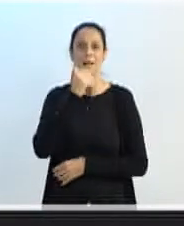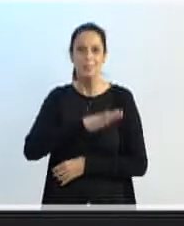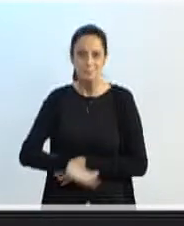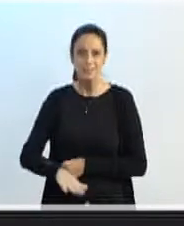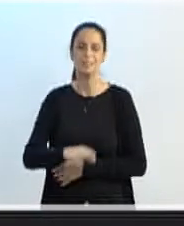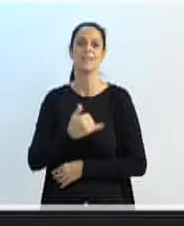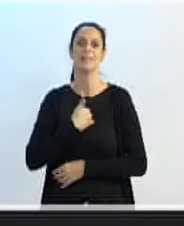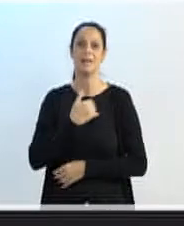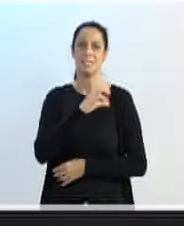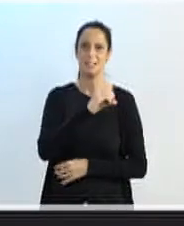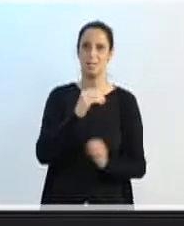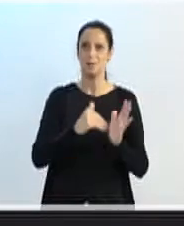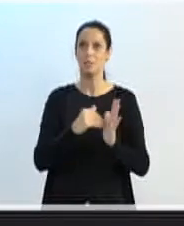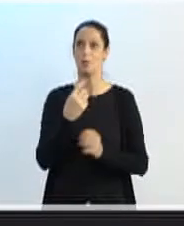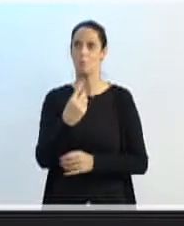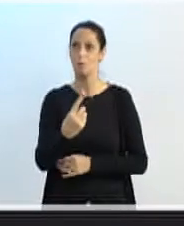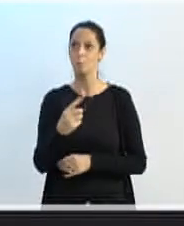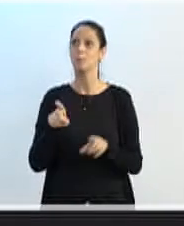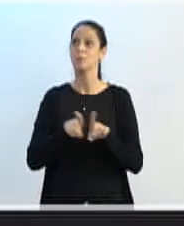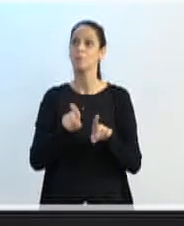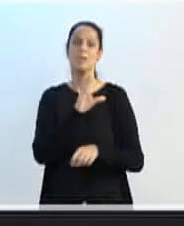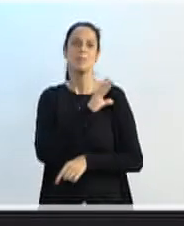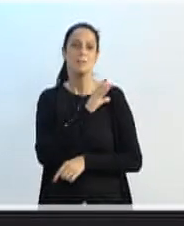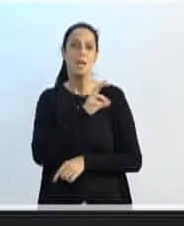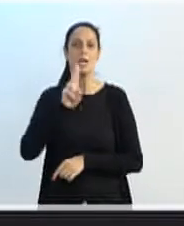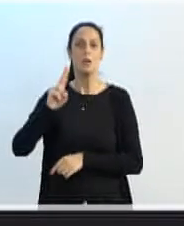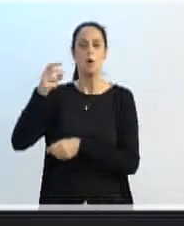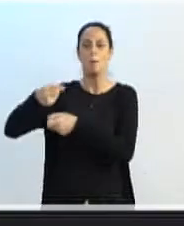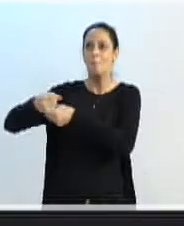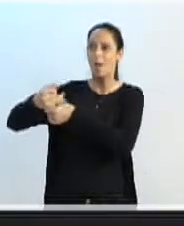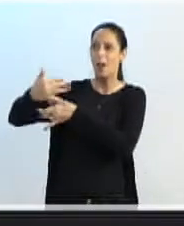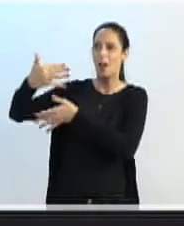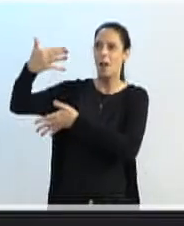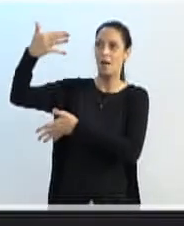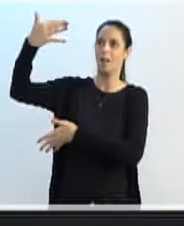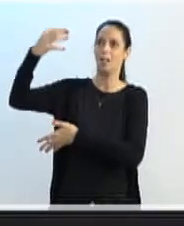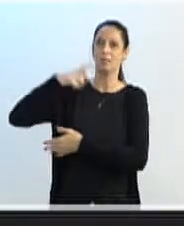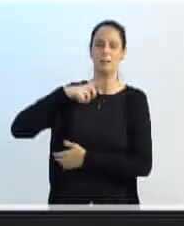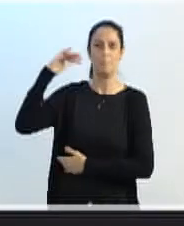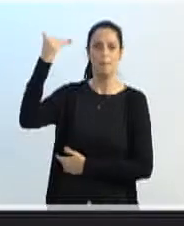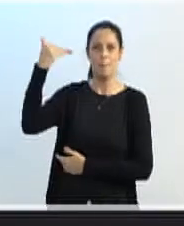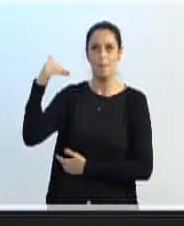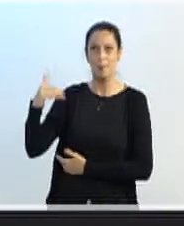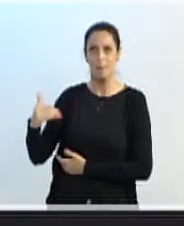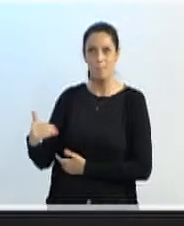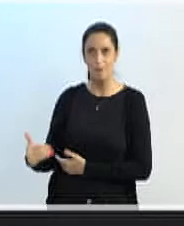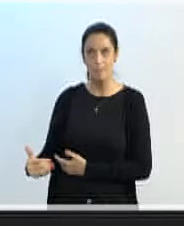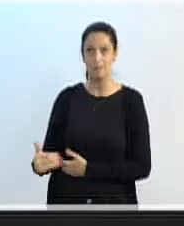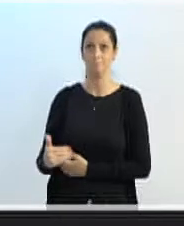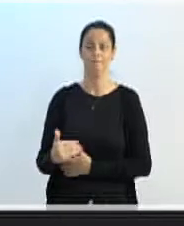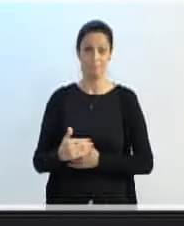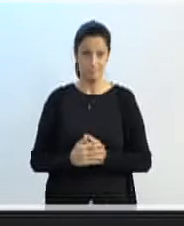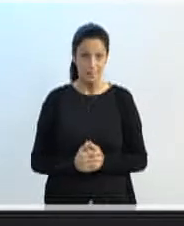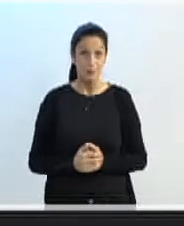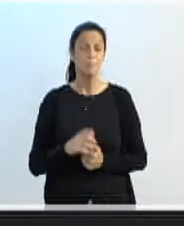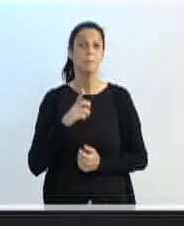esquerda aparece ainda o CI Arno Bernardes, o Anilda Batista, o Marlise Thais, e o CI Ema Tribes,